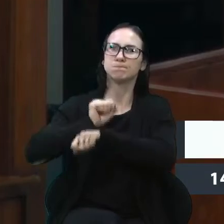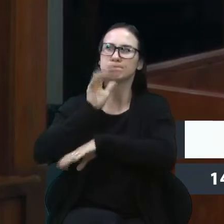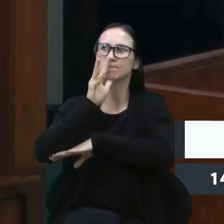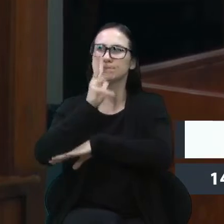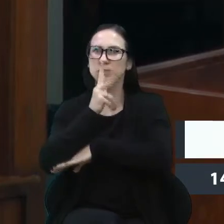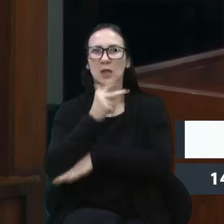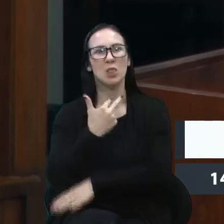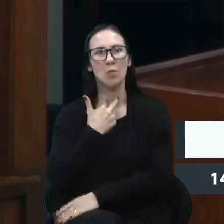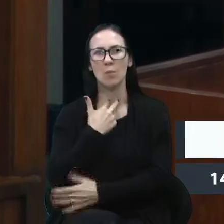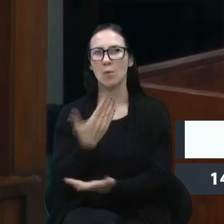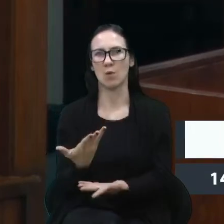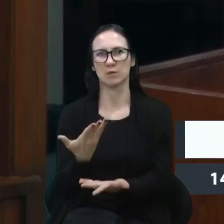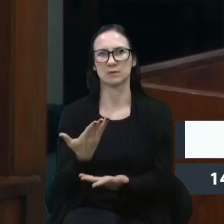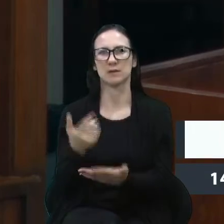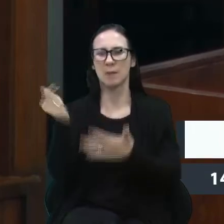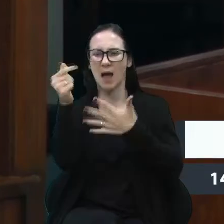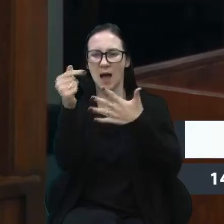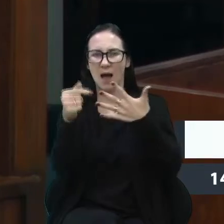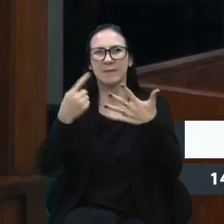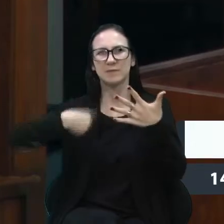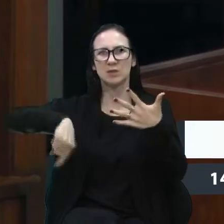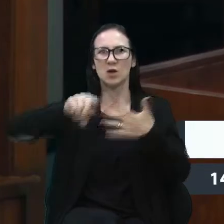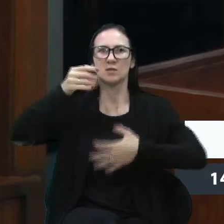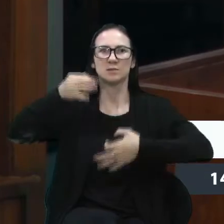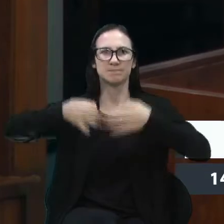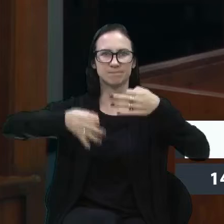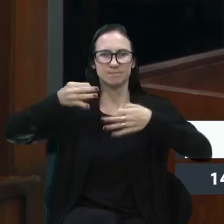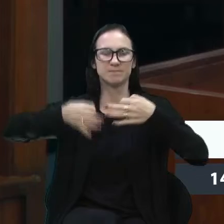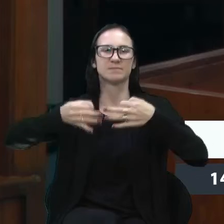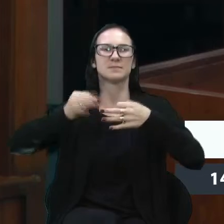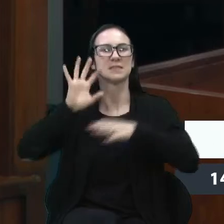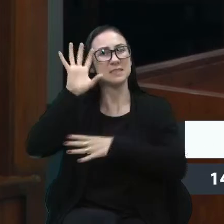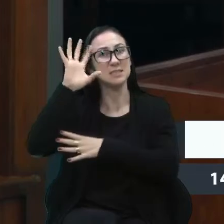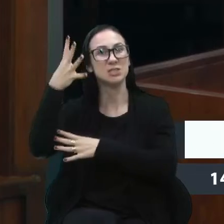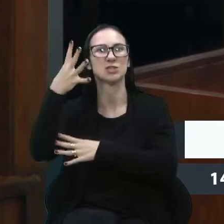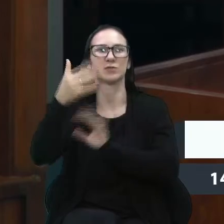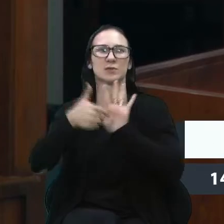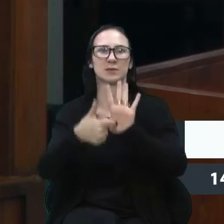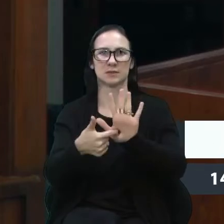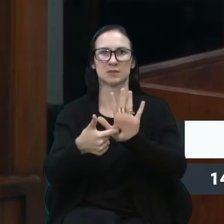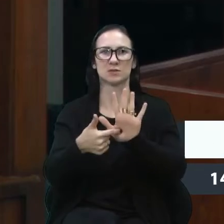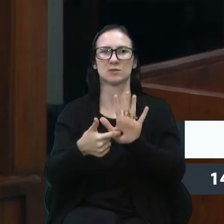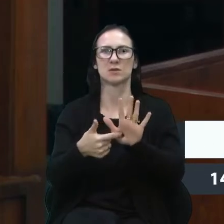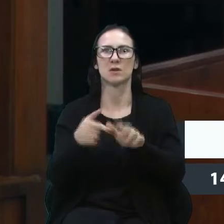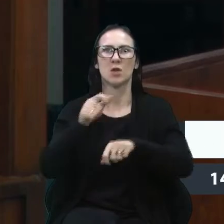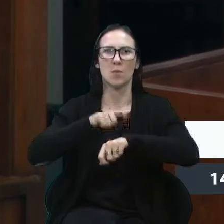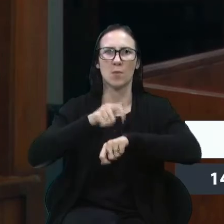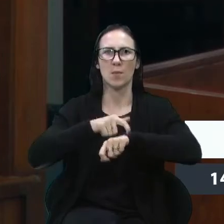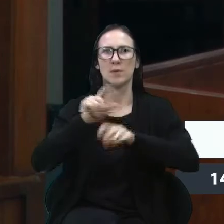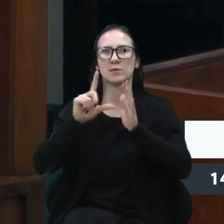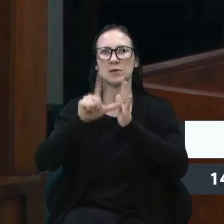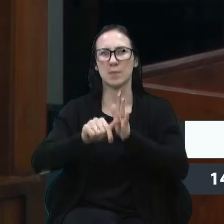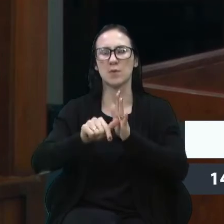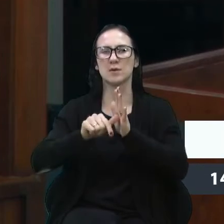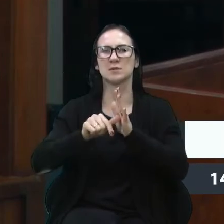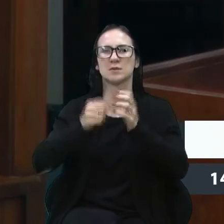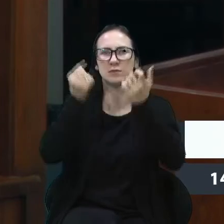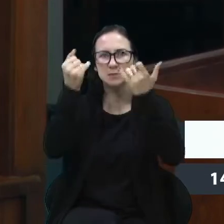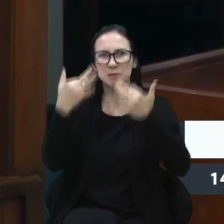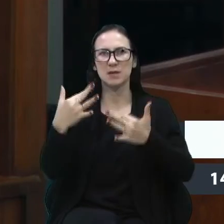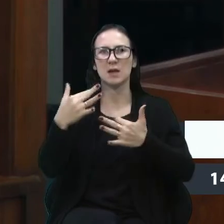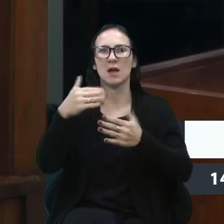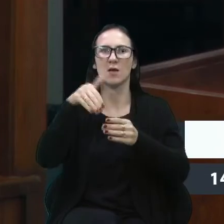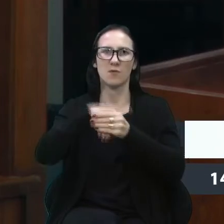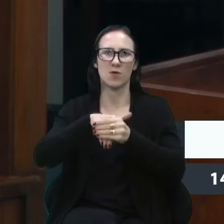nosso posicionamento com a emenda que nós apresentamos. No momento oportuno de declaração do voto, trago